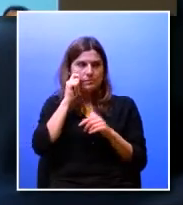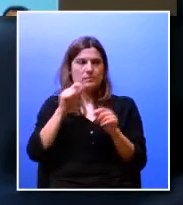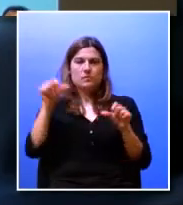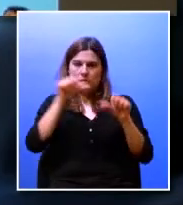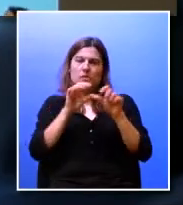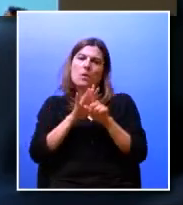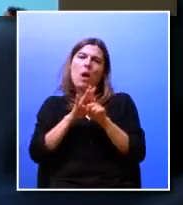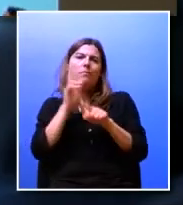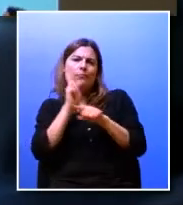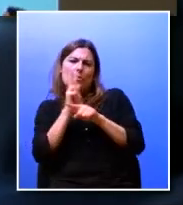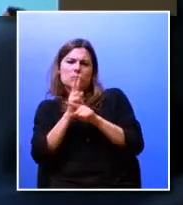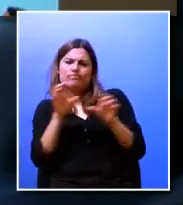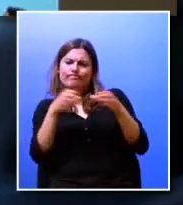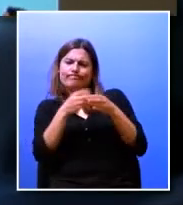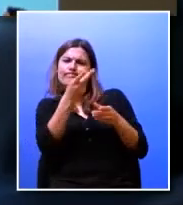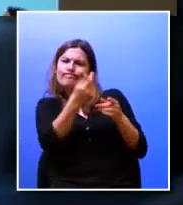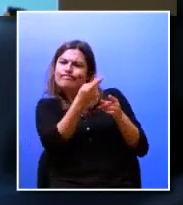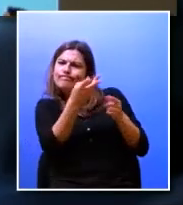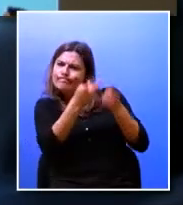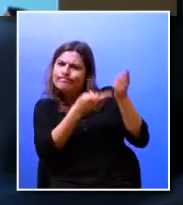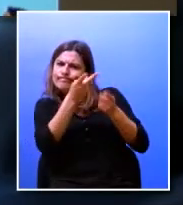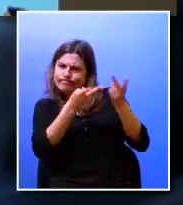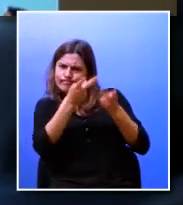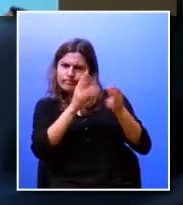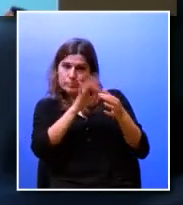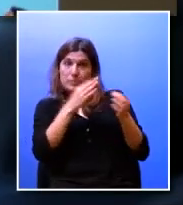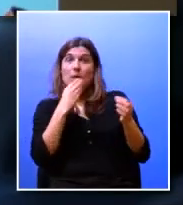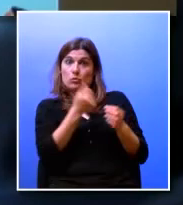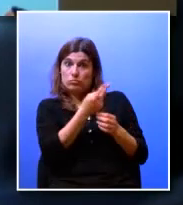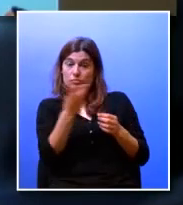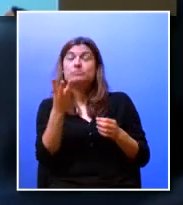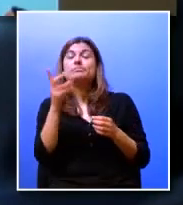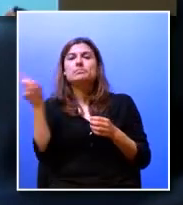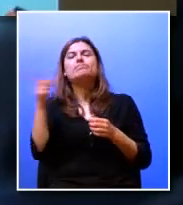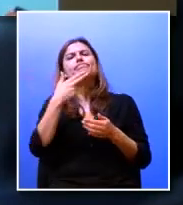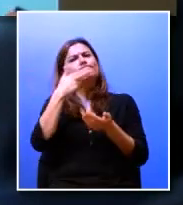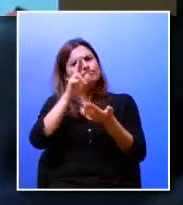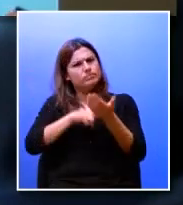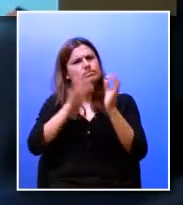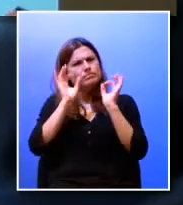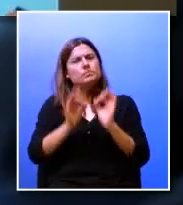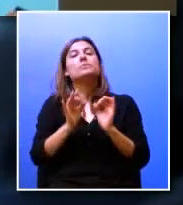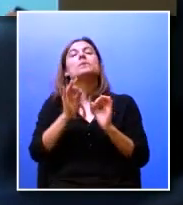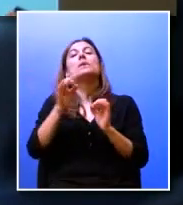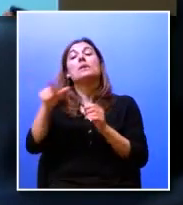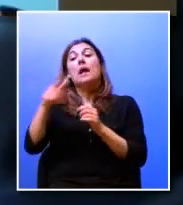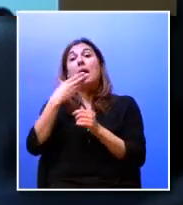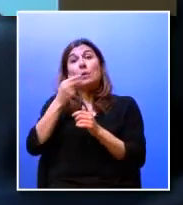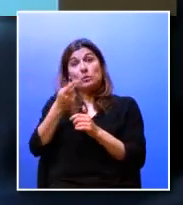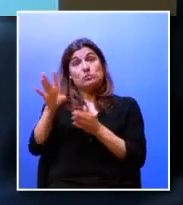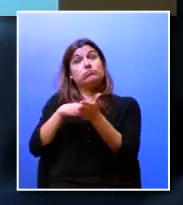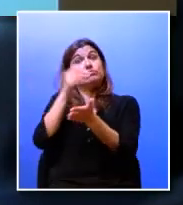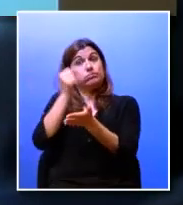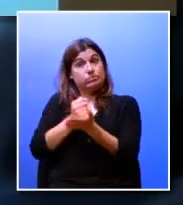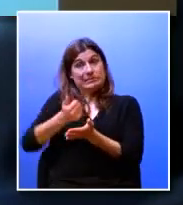envolve desafios relativamente a garantir que estes alunos para além de concluírem a sua